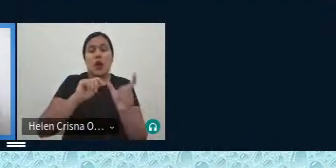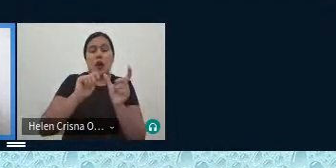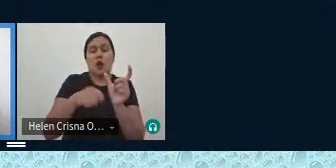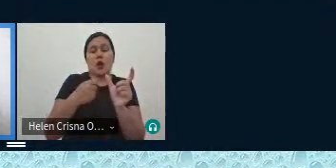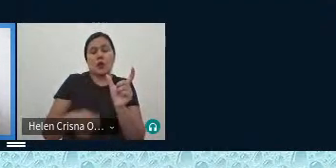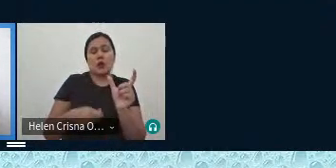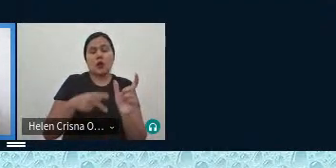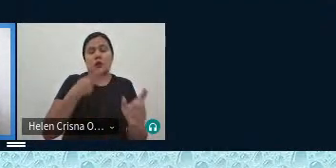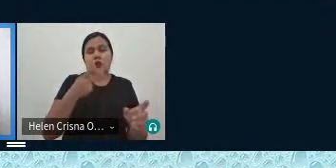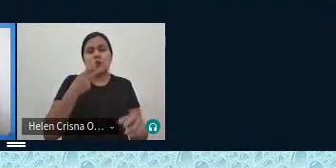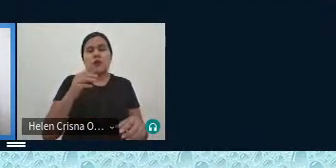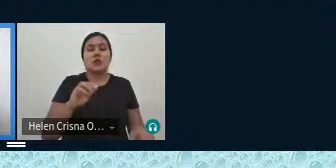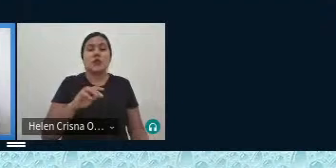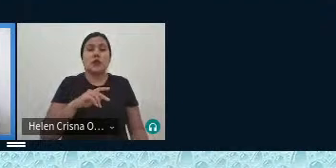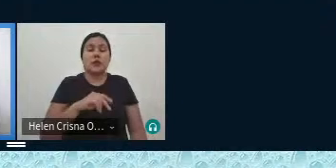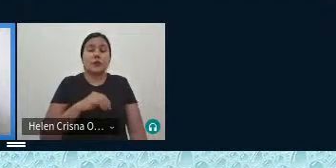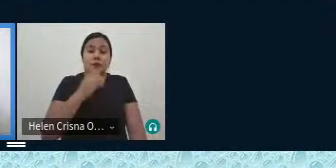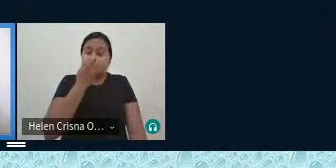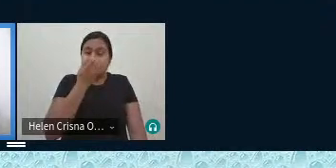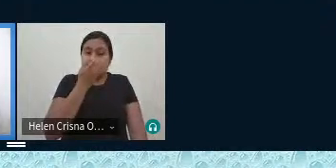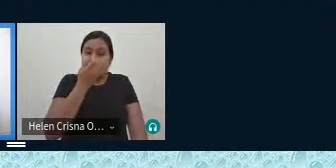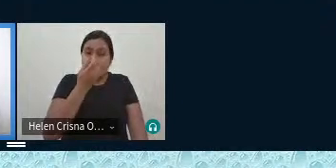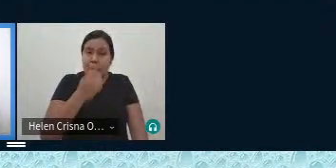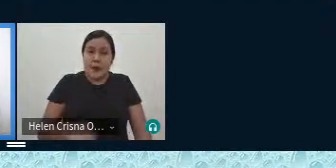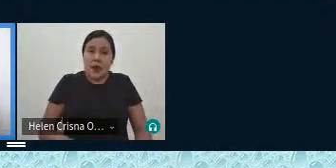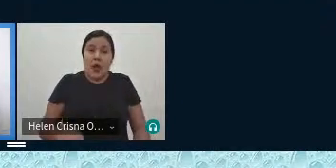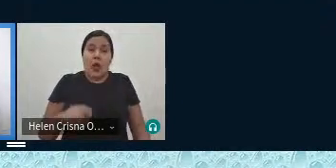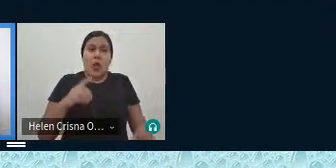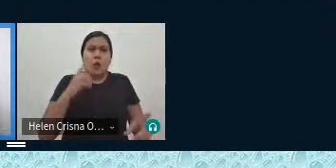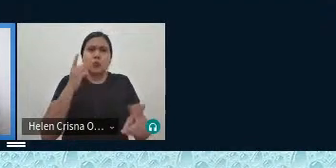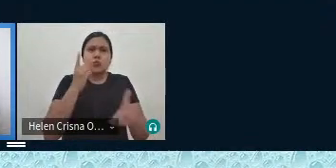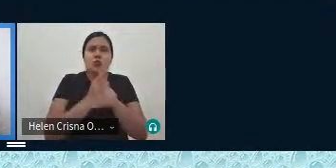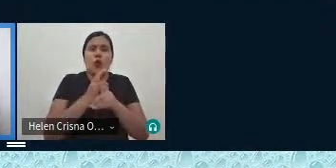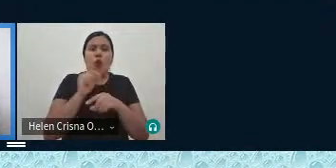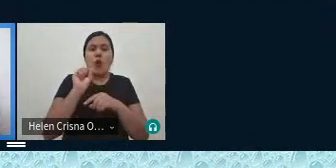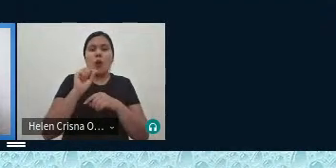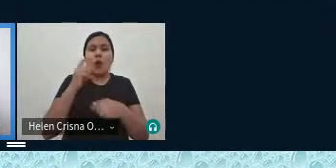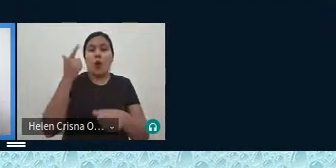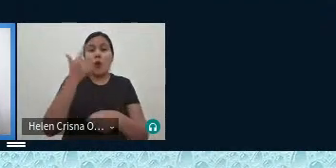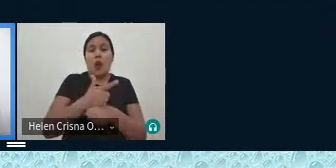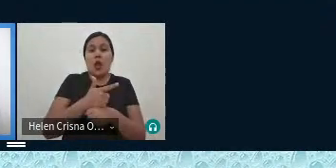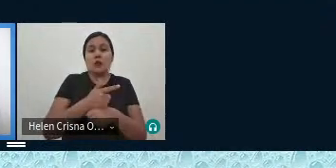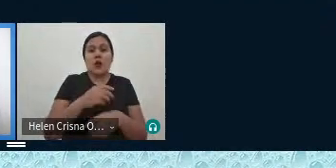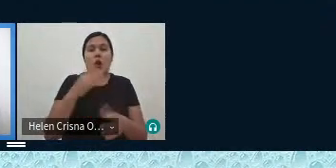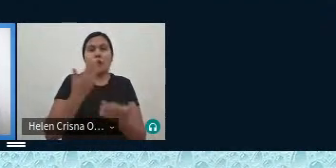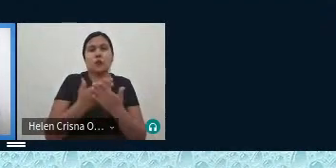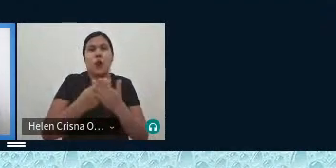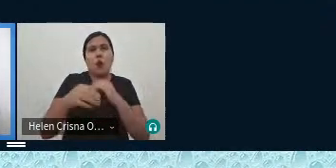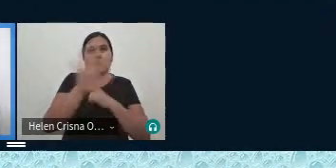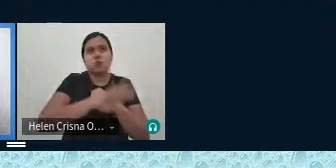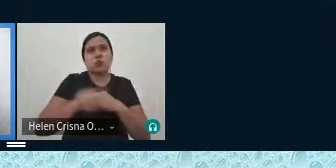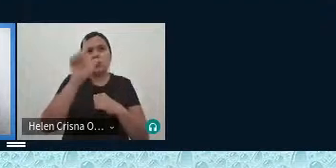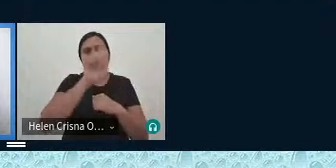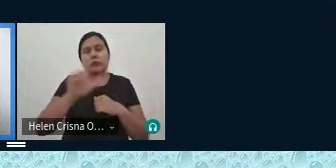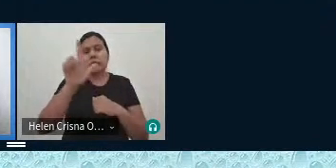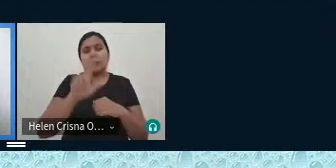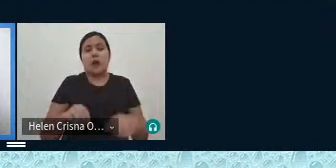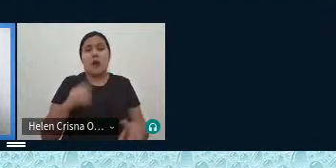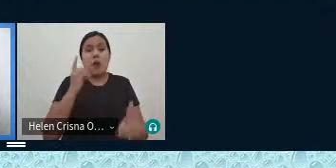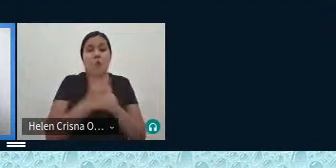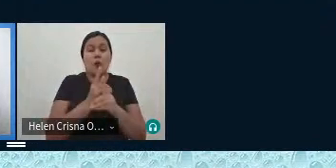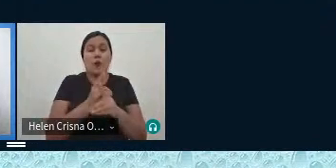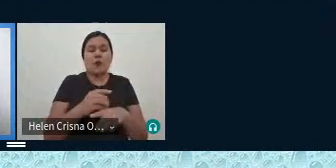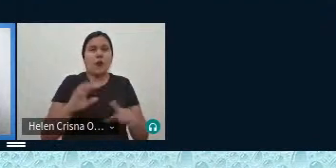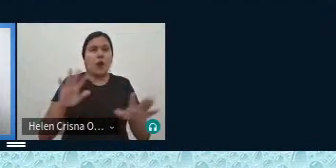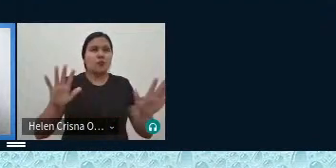das vozes que contam e aí eu vou descobrir o que é o léxico eu que sou da área da literatura fui descobrindo coisas que fui